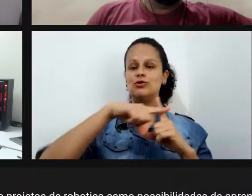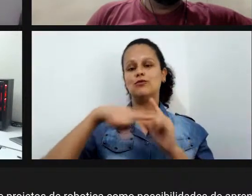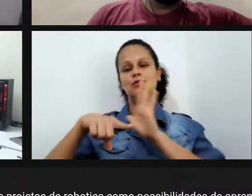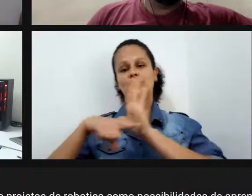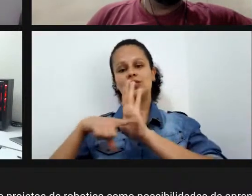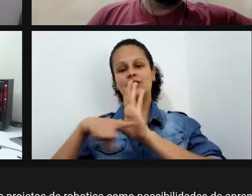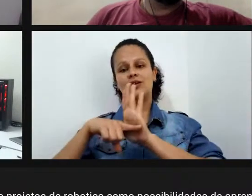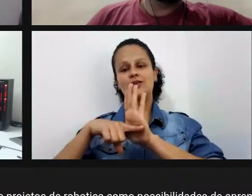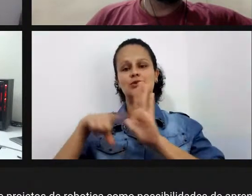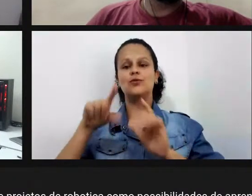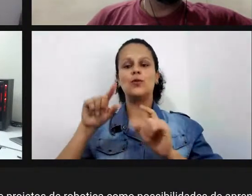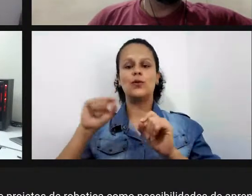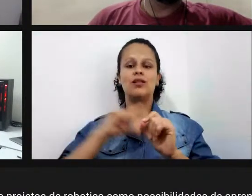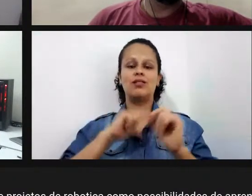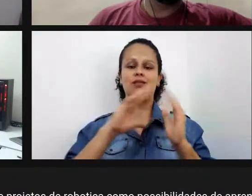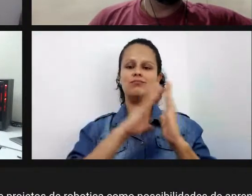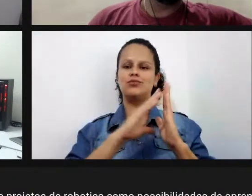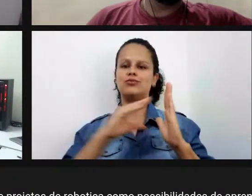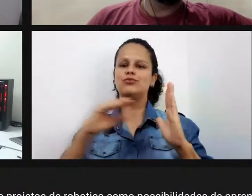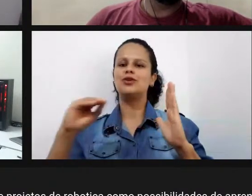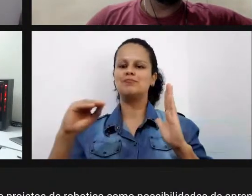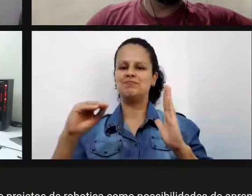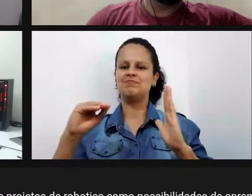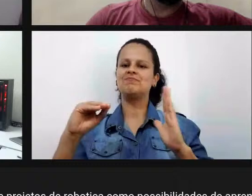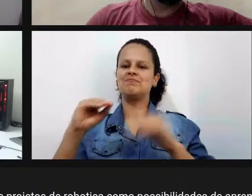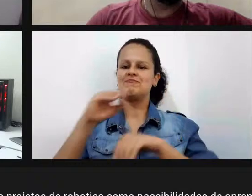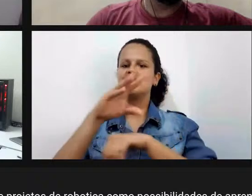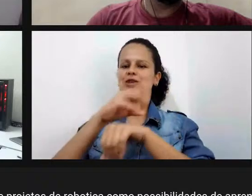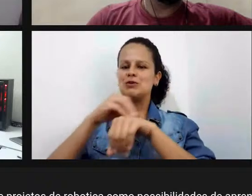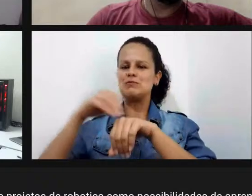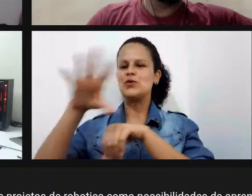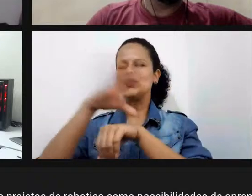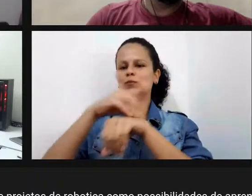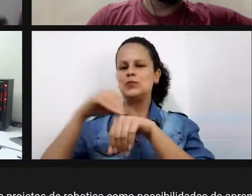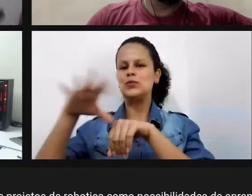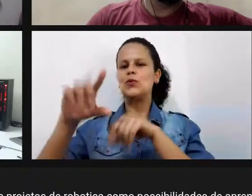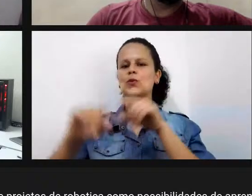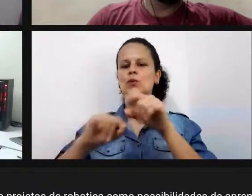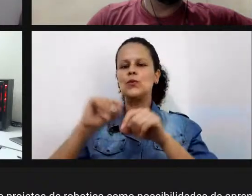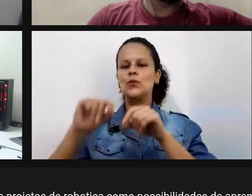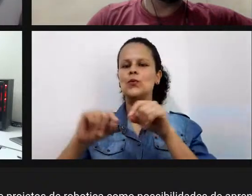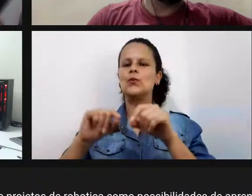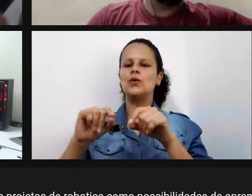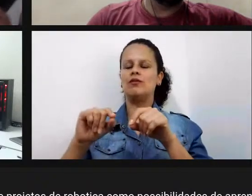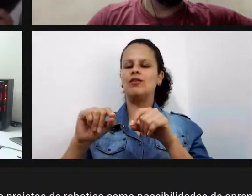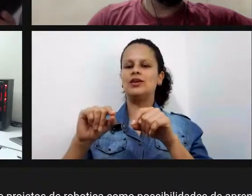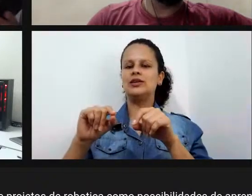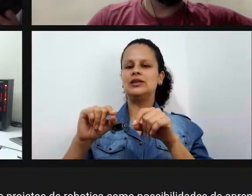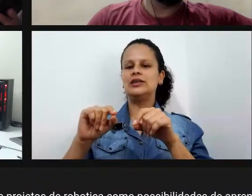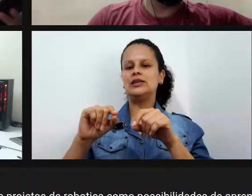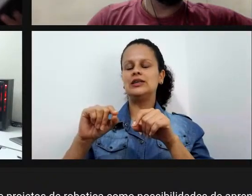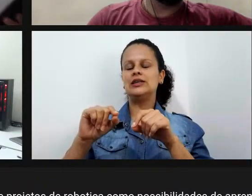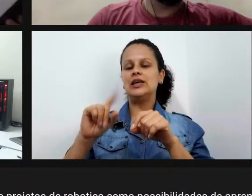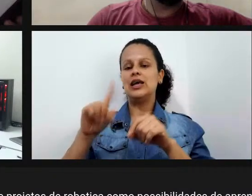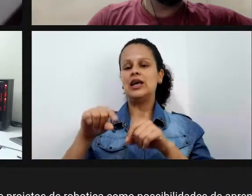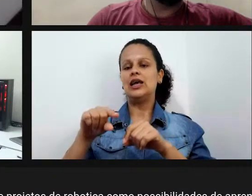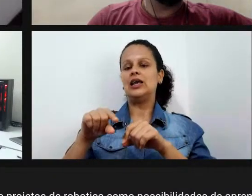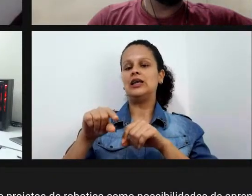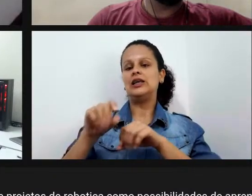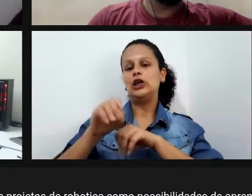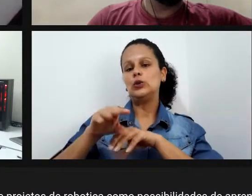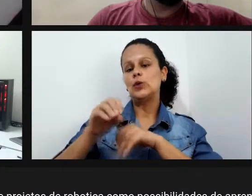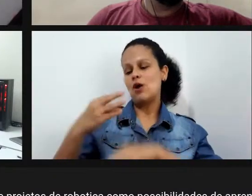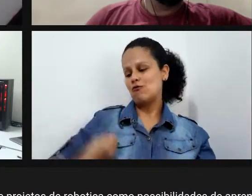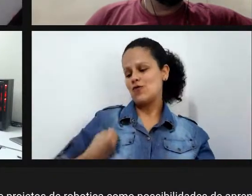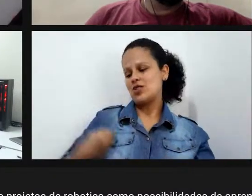necessário essa formação ao longo do tempo esse lifelong learning essa formação ao longo da vida